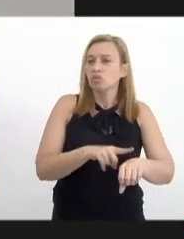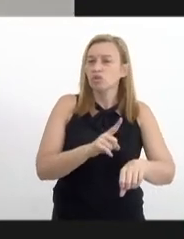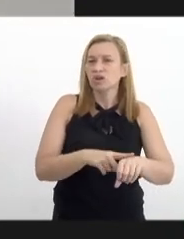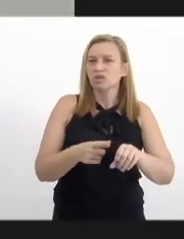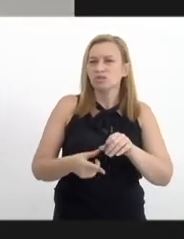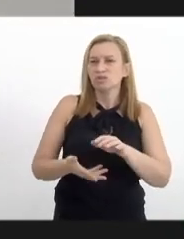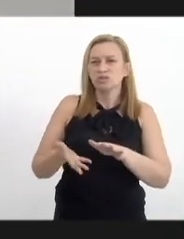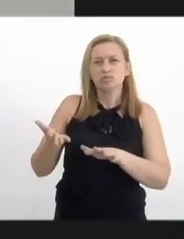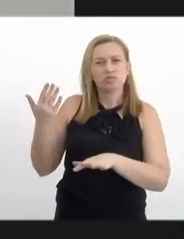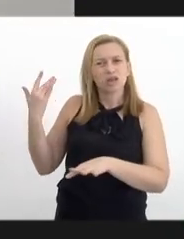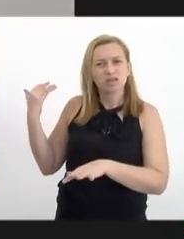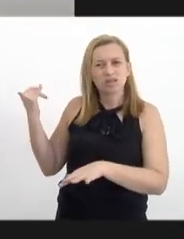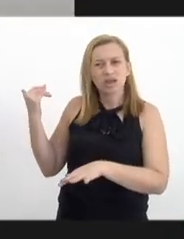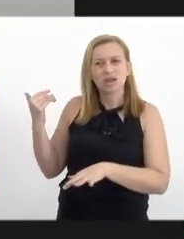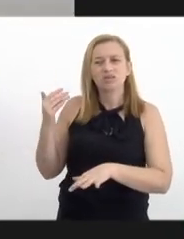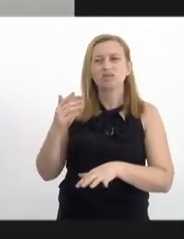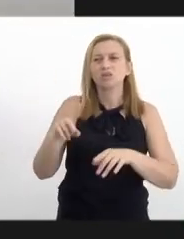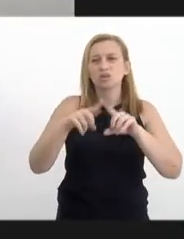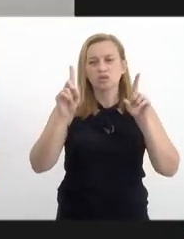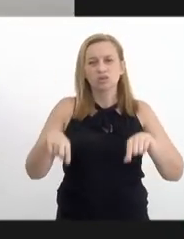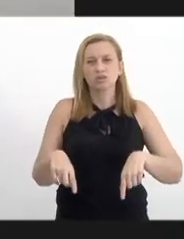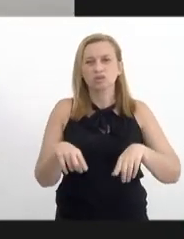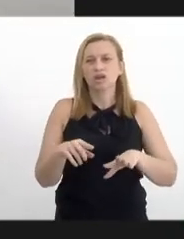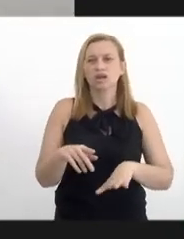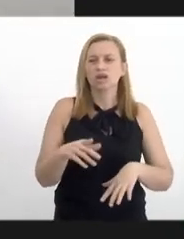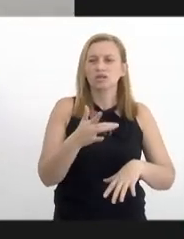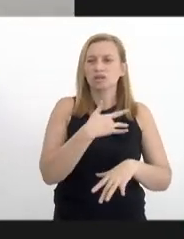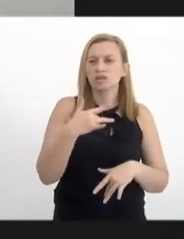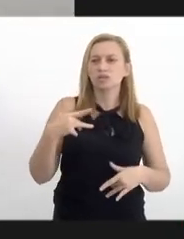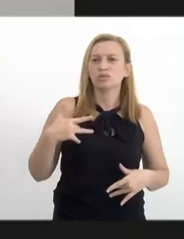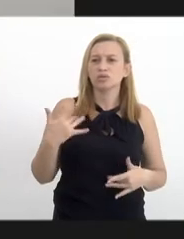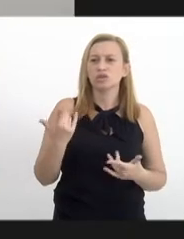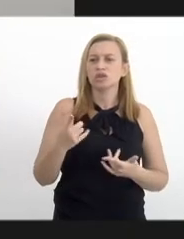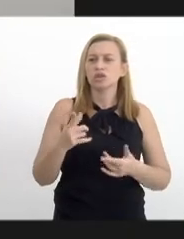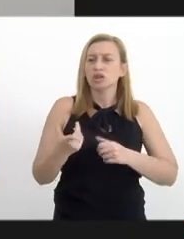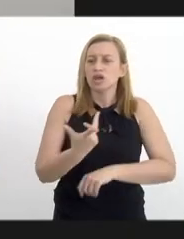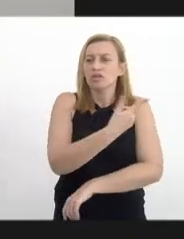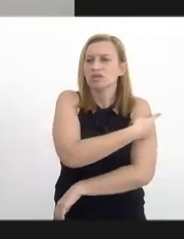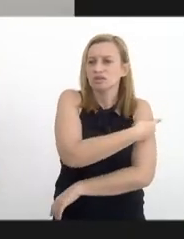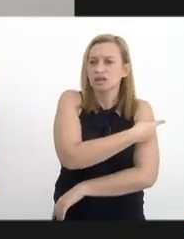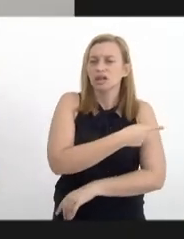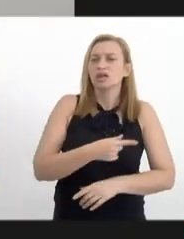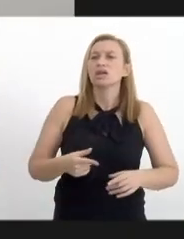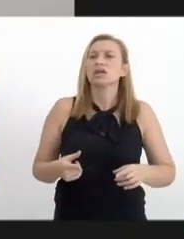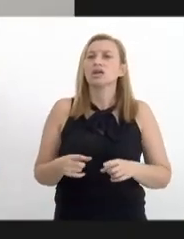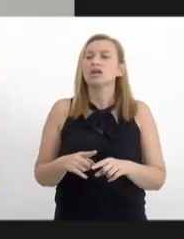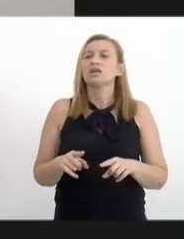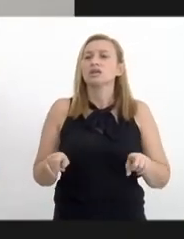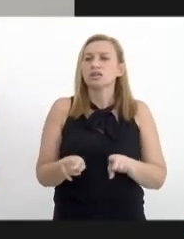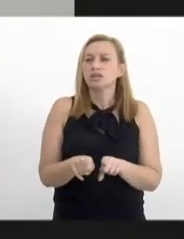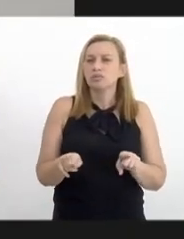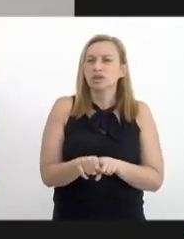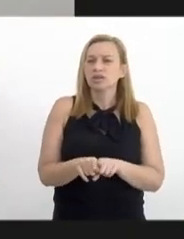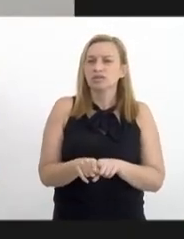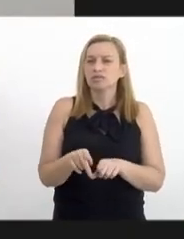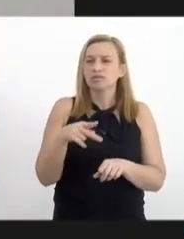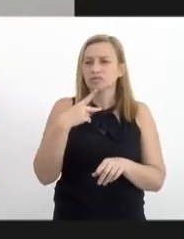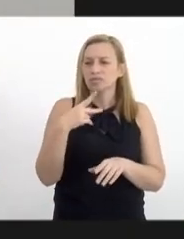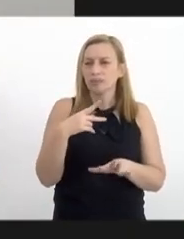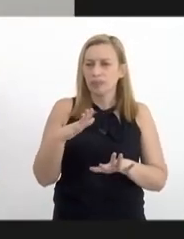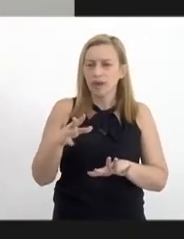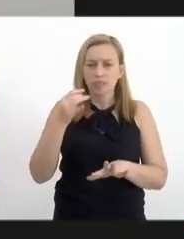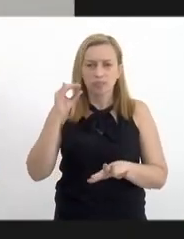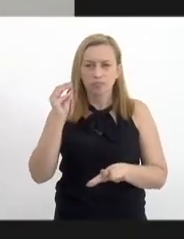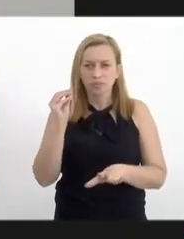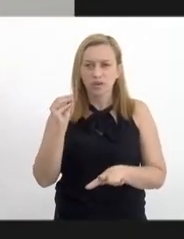anterior a que os funcionários de saúde tivessem vacinados e eu acho que vale até fazer aqui uma, aproveitando que